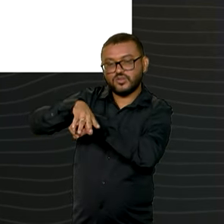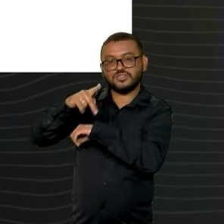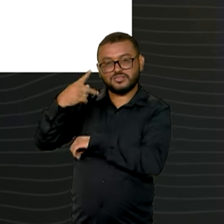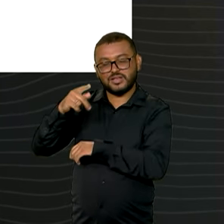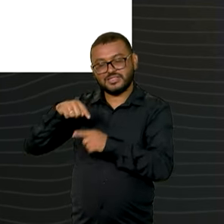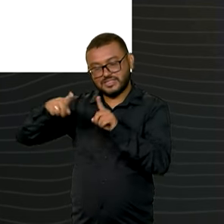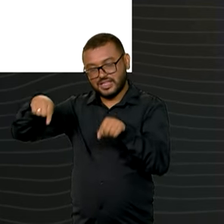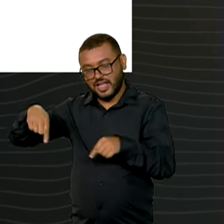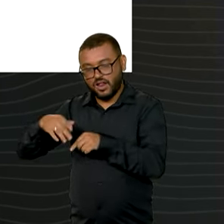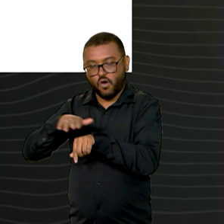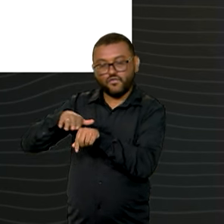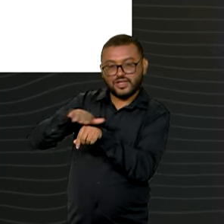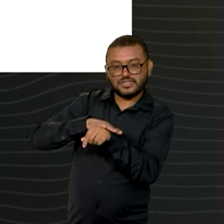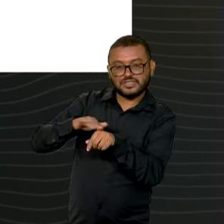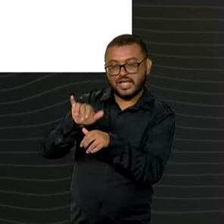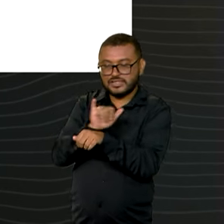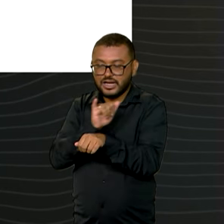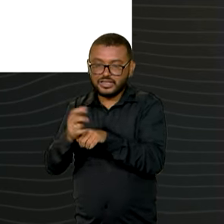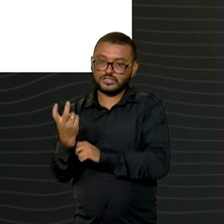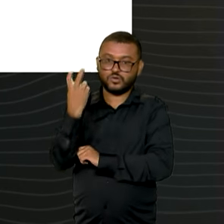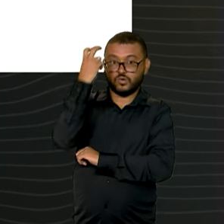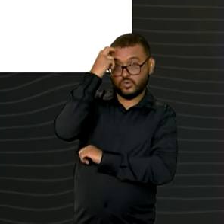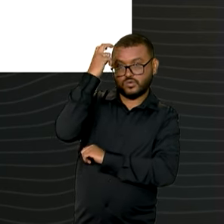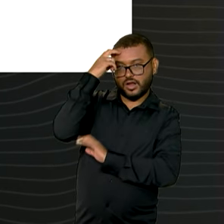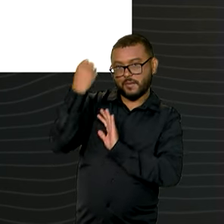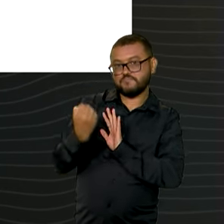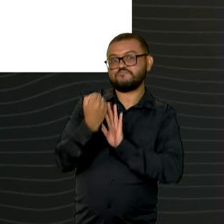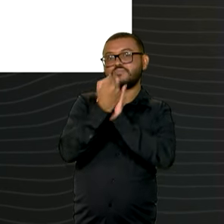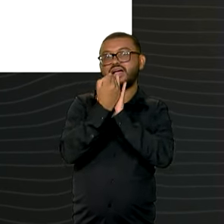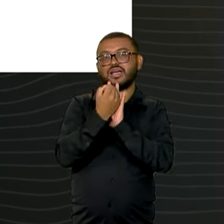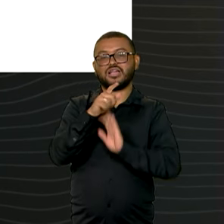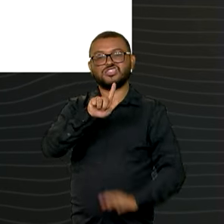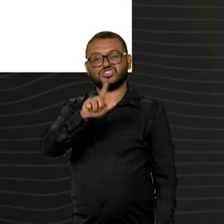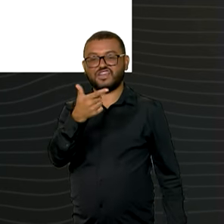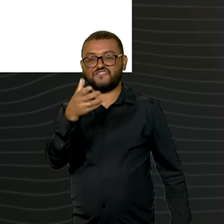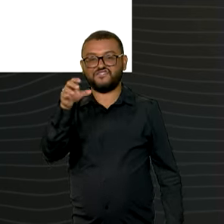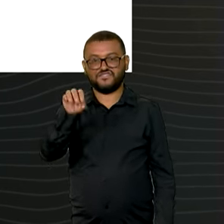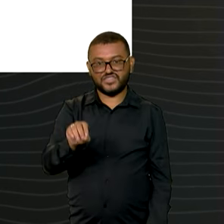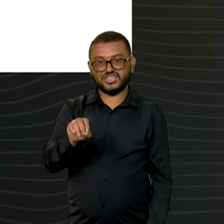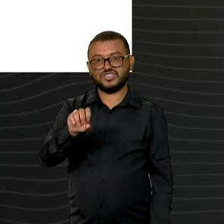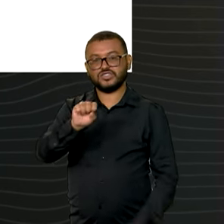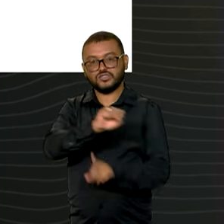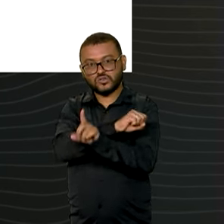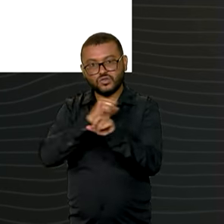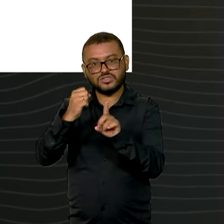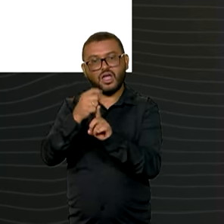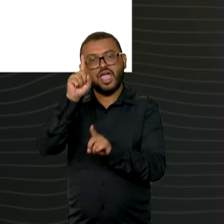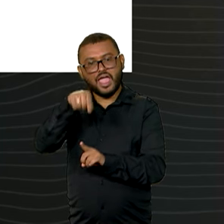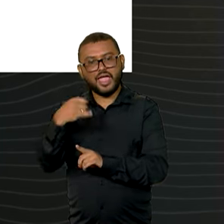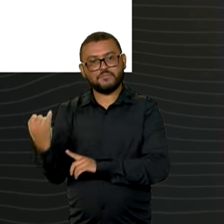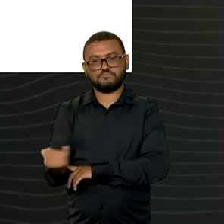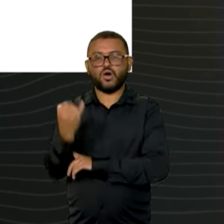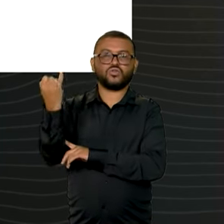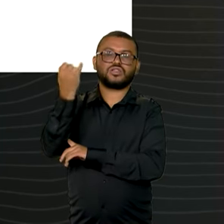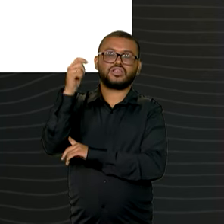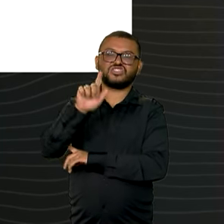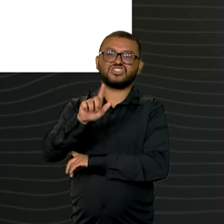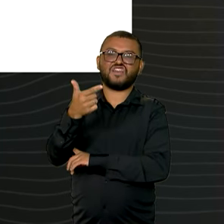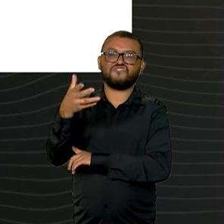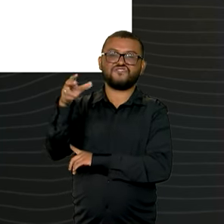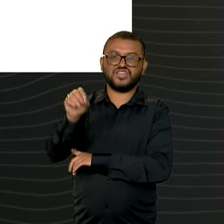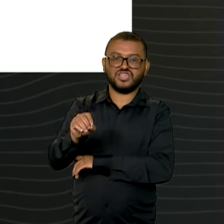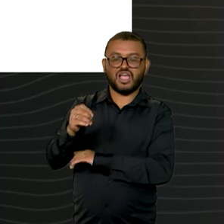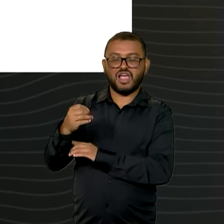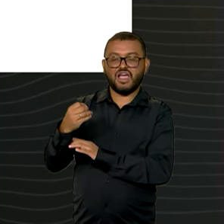para conversar sobre as ações culturais que marcarão a reunião do G20 Social, um dos braços do encontro do G20